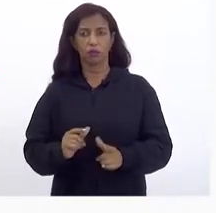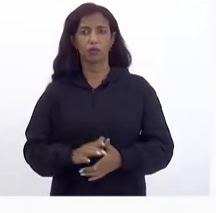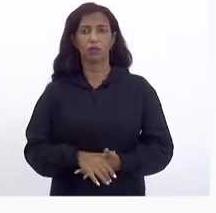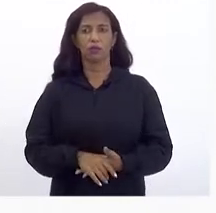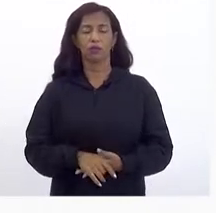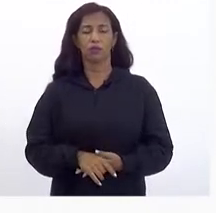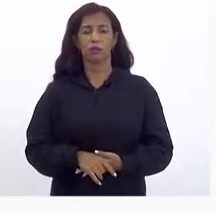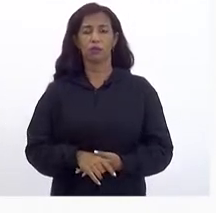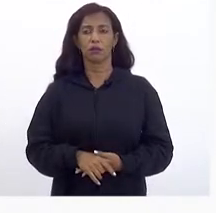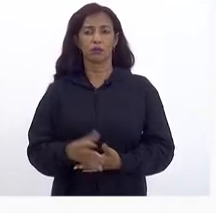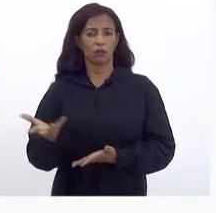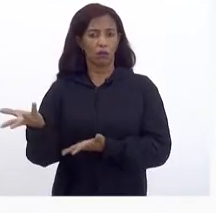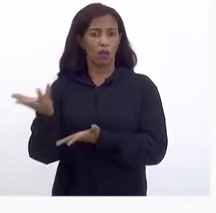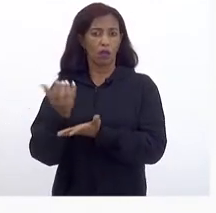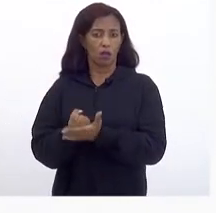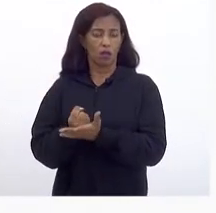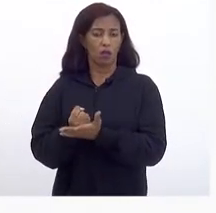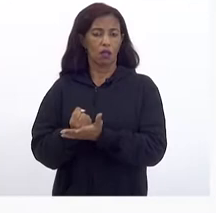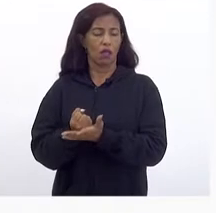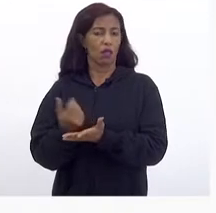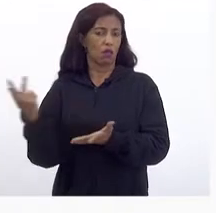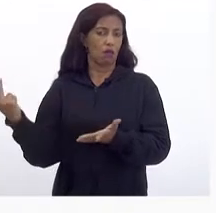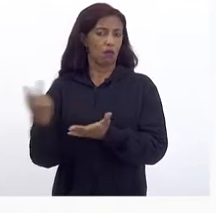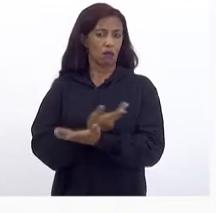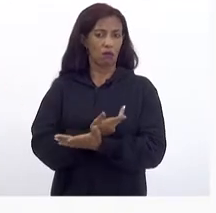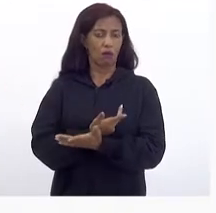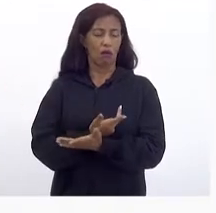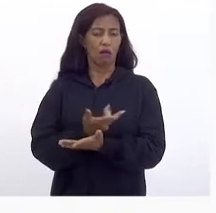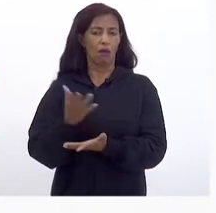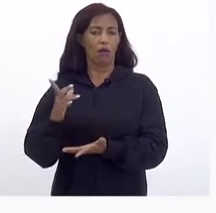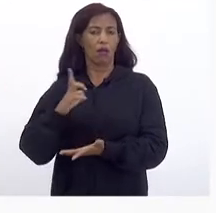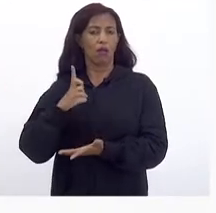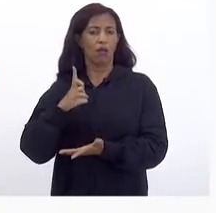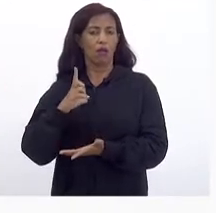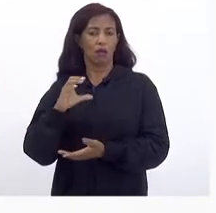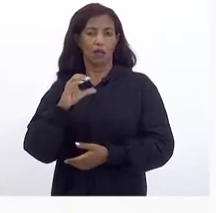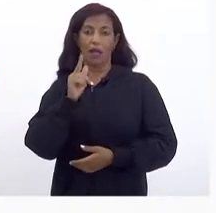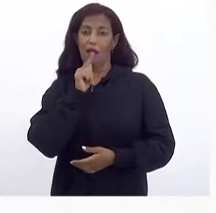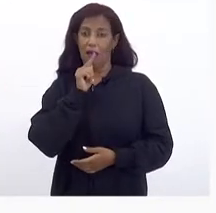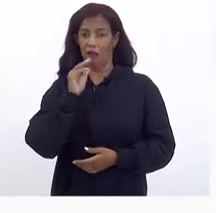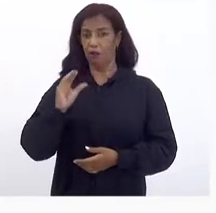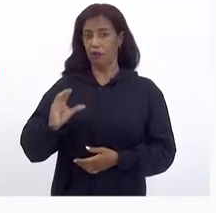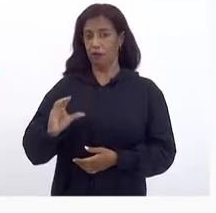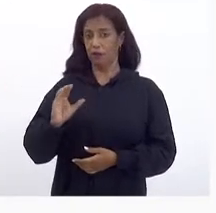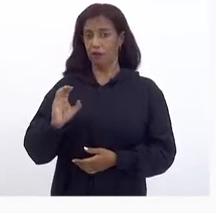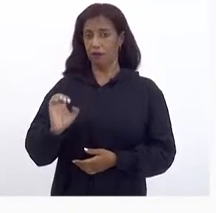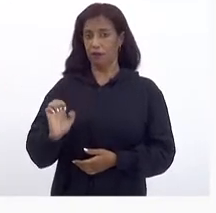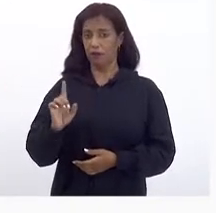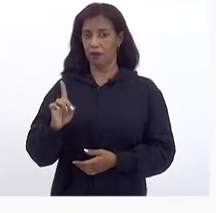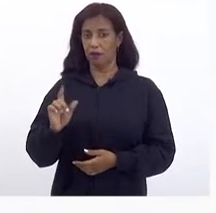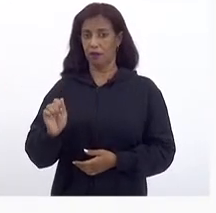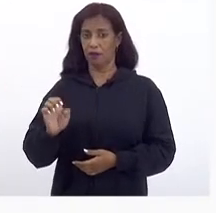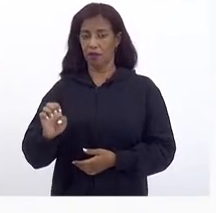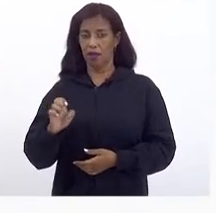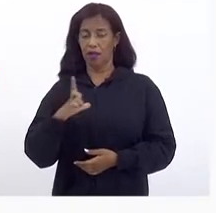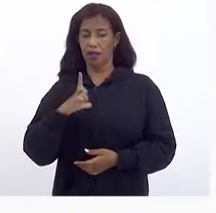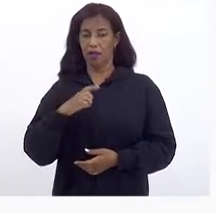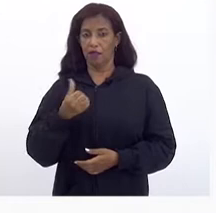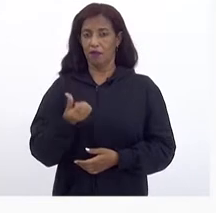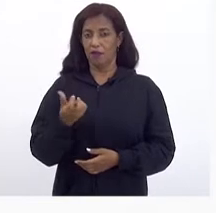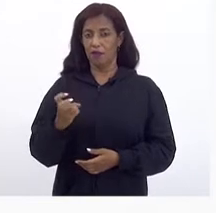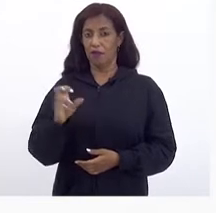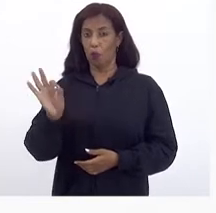Do recebimento Que nós tivemos Um recebimento Basicamente É CEDAI Nós tivemos Um recebimento Agora de 65